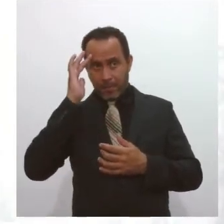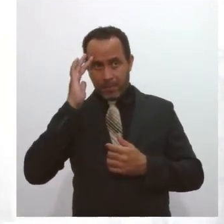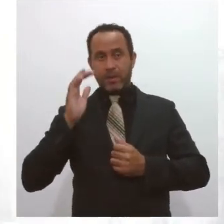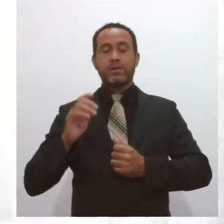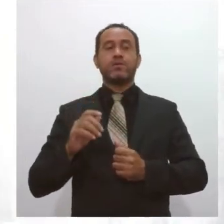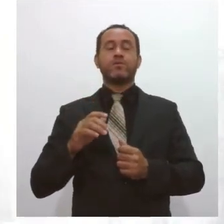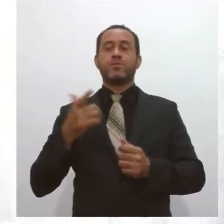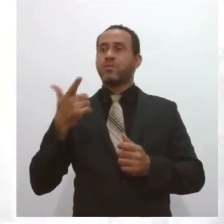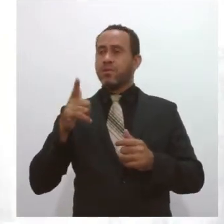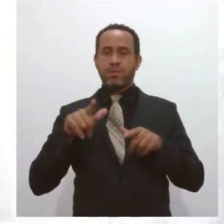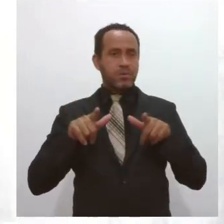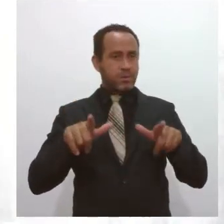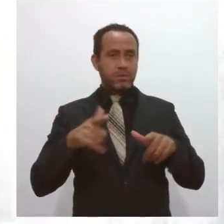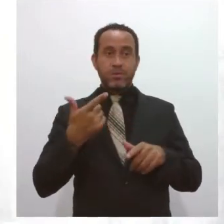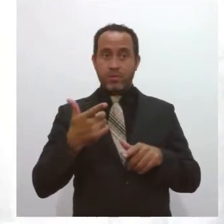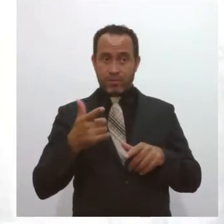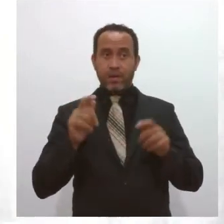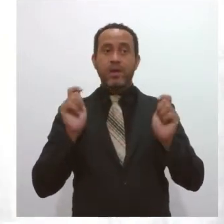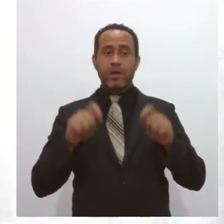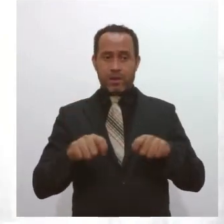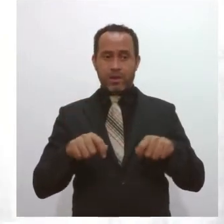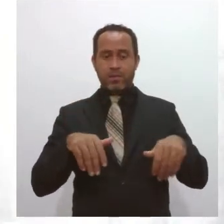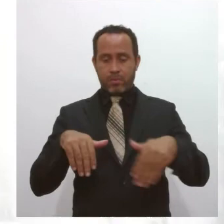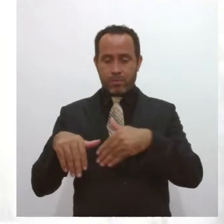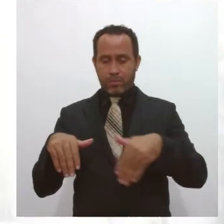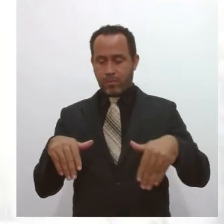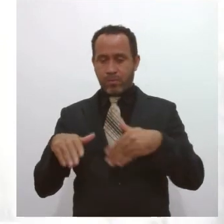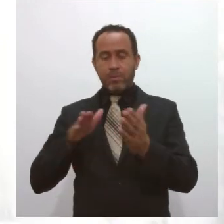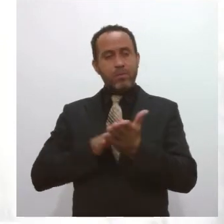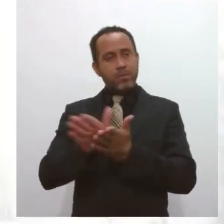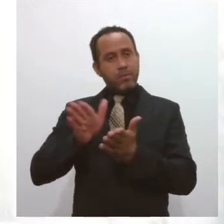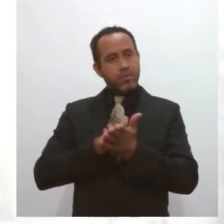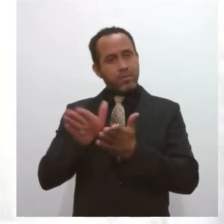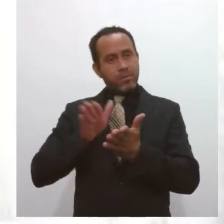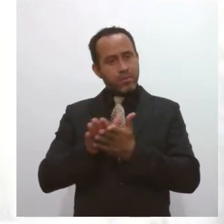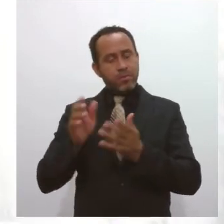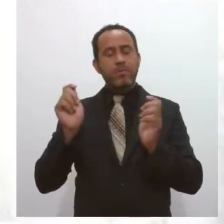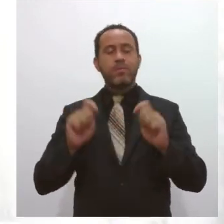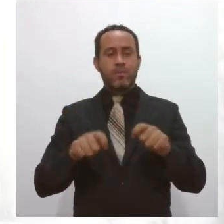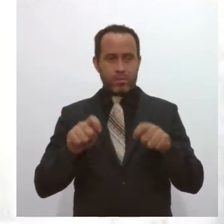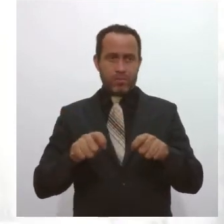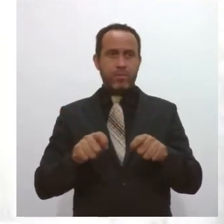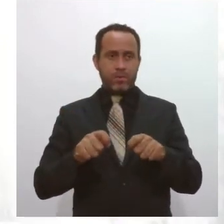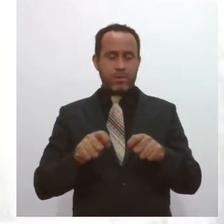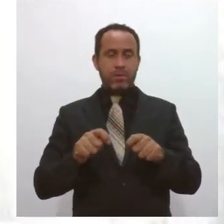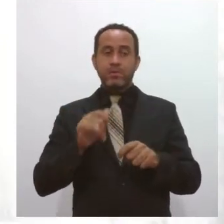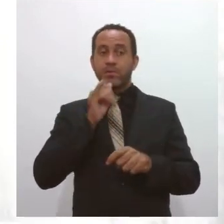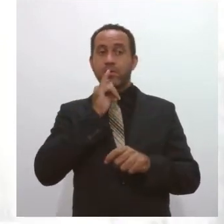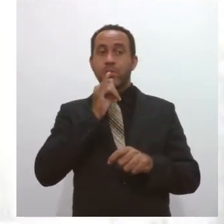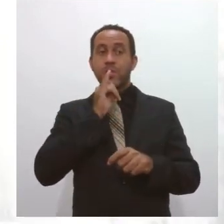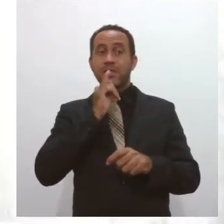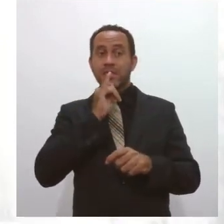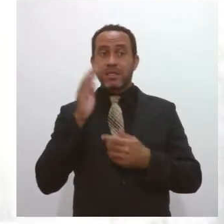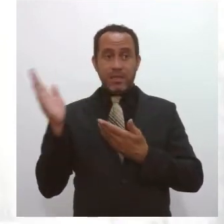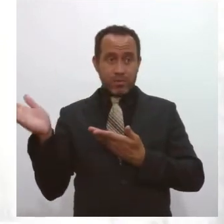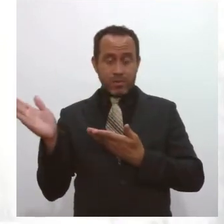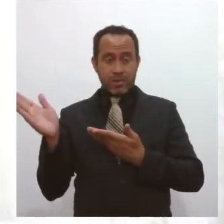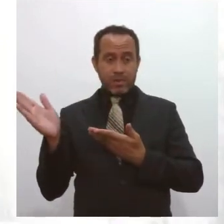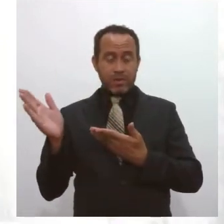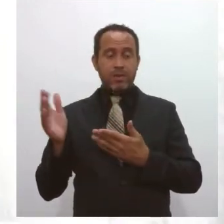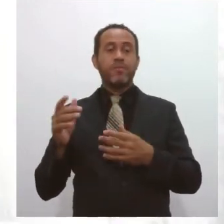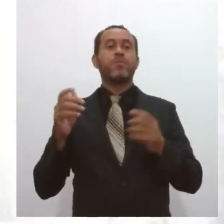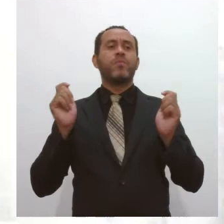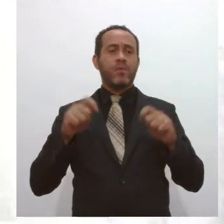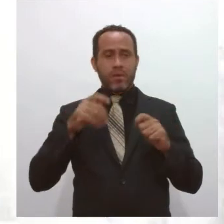certificado digital, ele terá acesso a essa declaração pré-preenchida. Esses são os modelos tradicionais. Mas o contribuinte